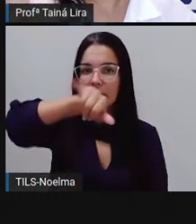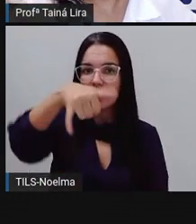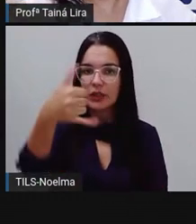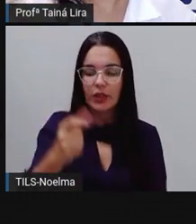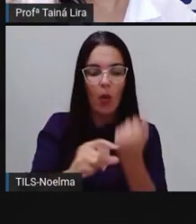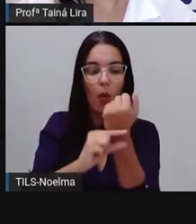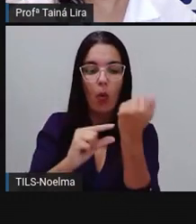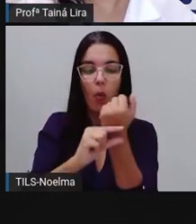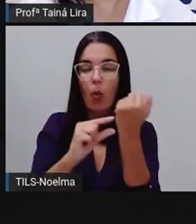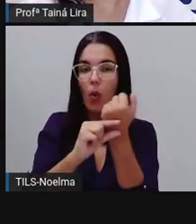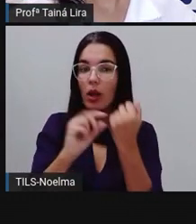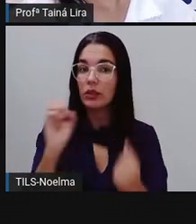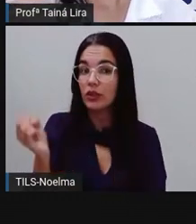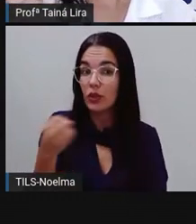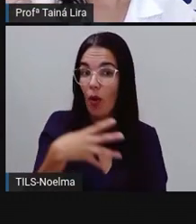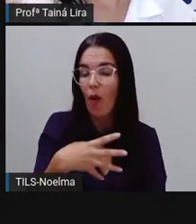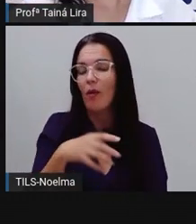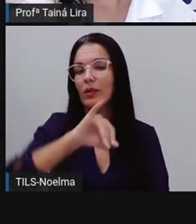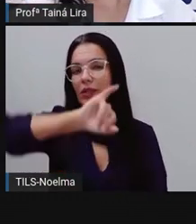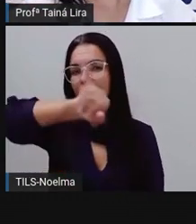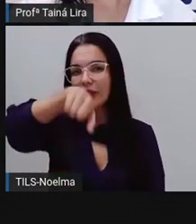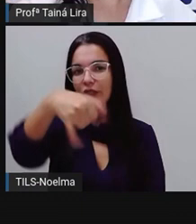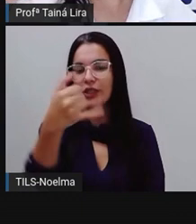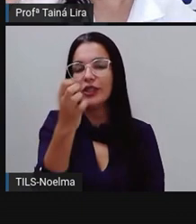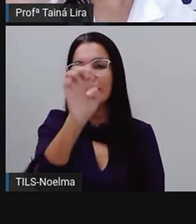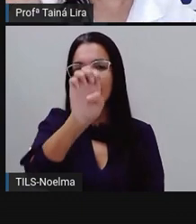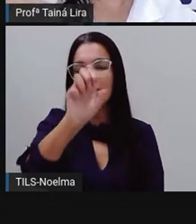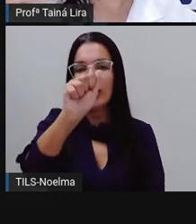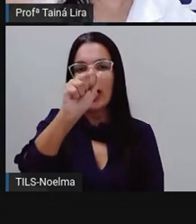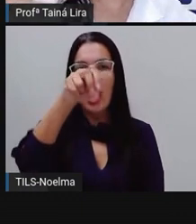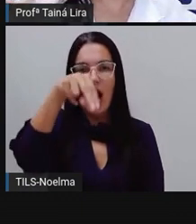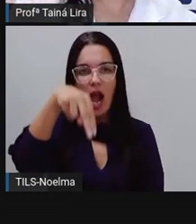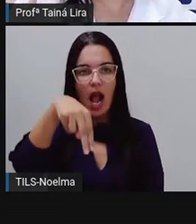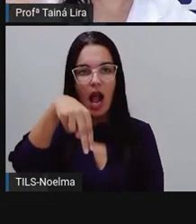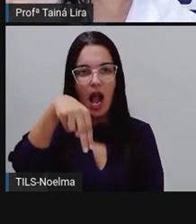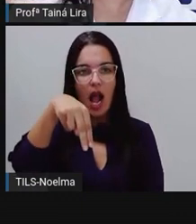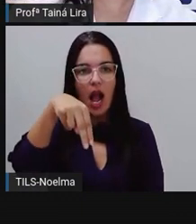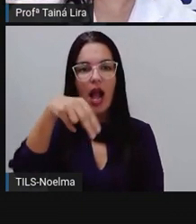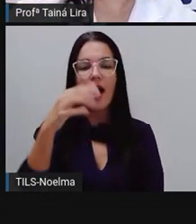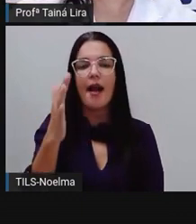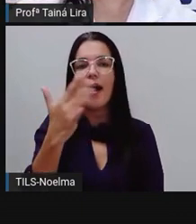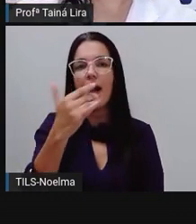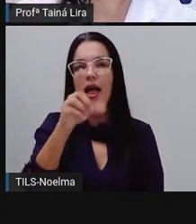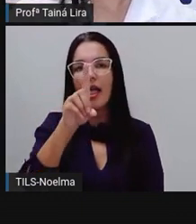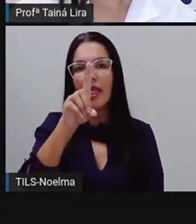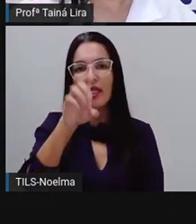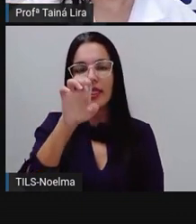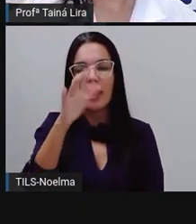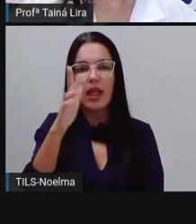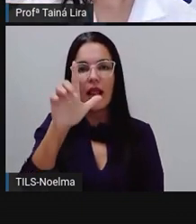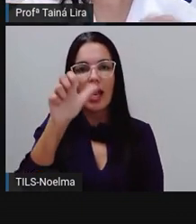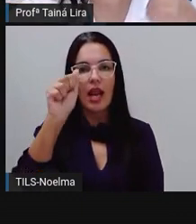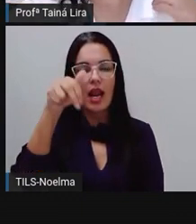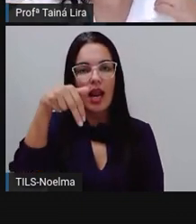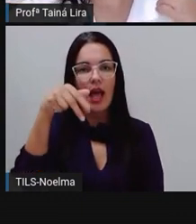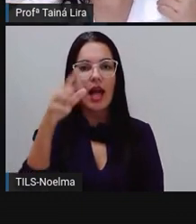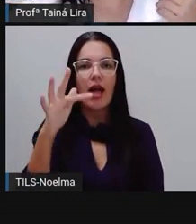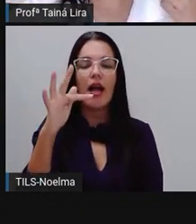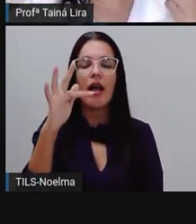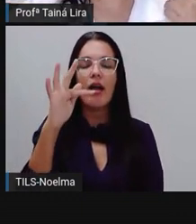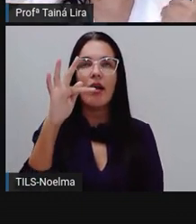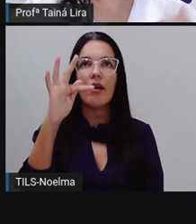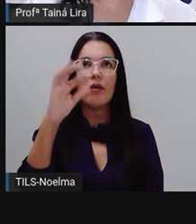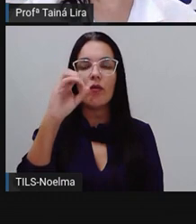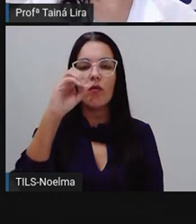um autor diferente, que eu já tinha citado na nossa aula anterior sobre fábulas, tá? Eu tinha,